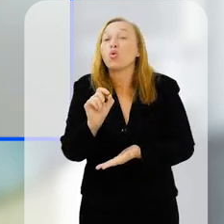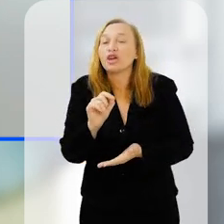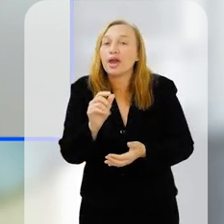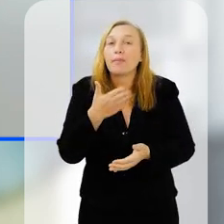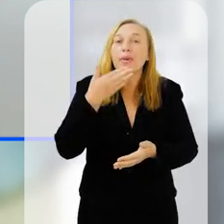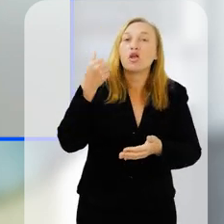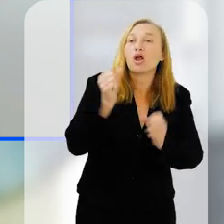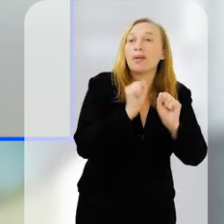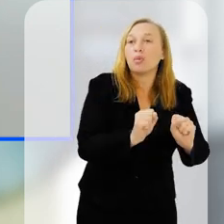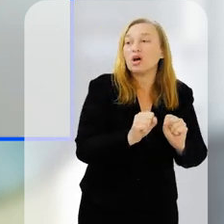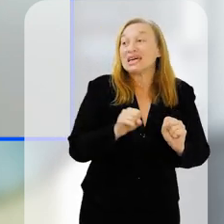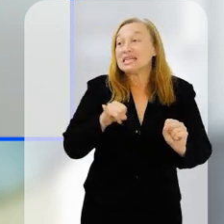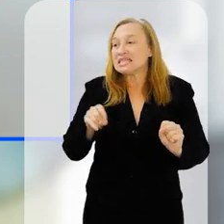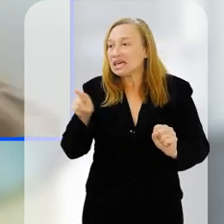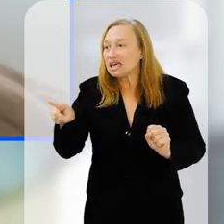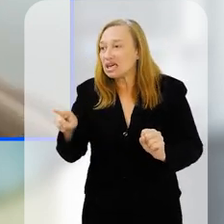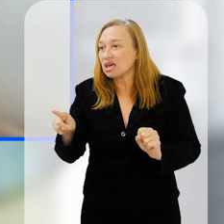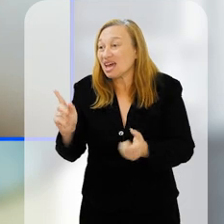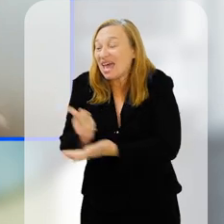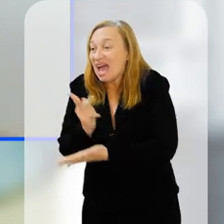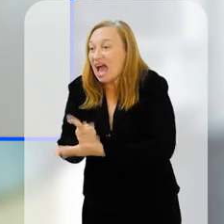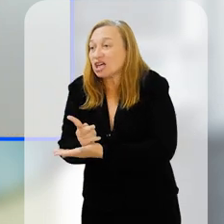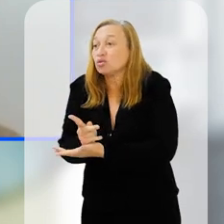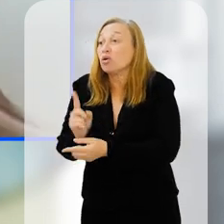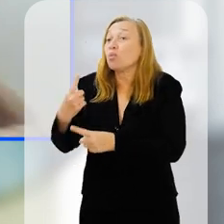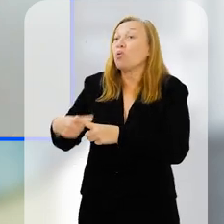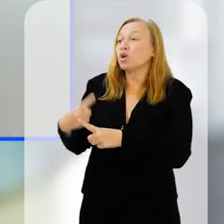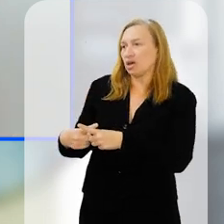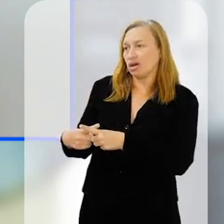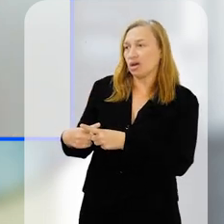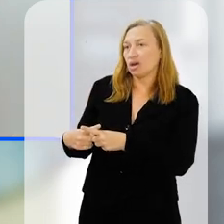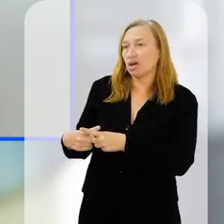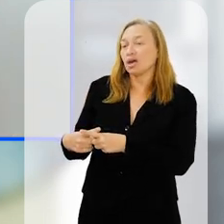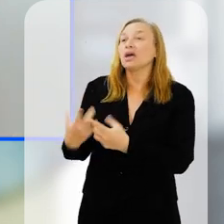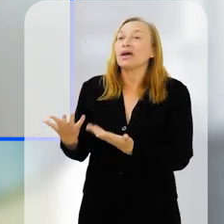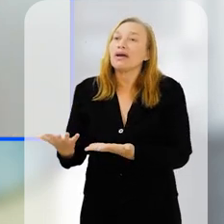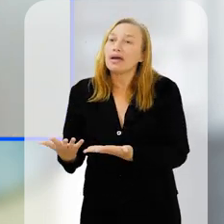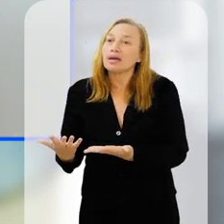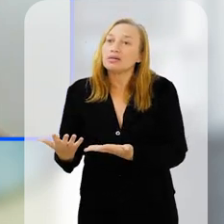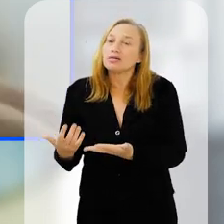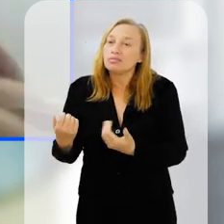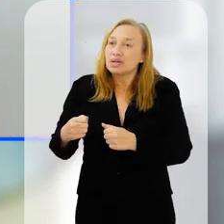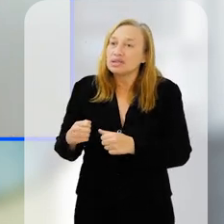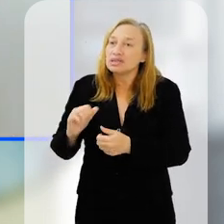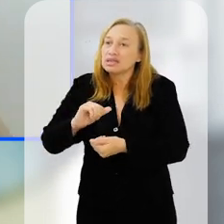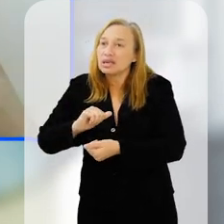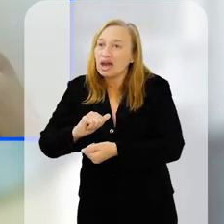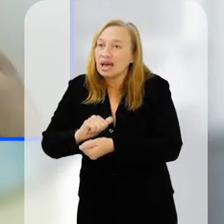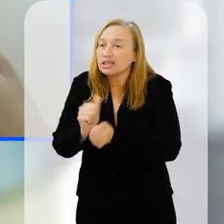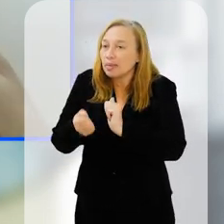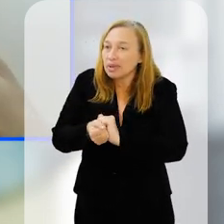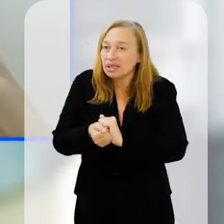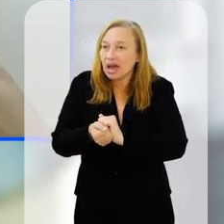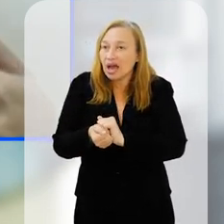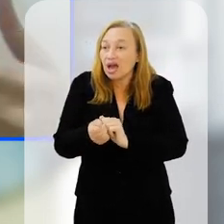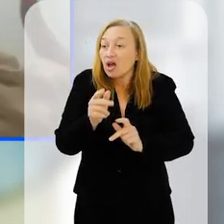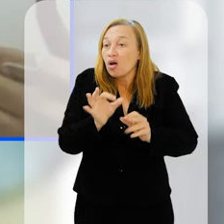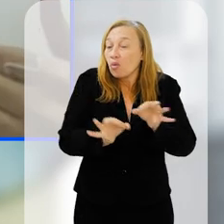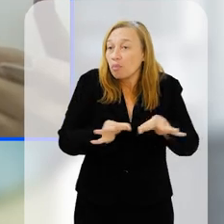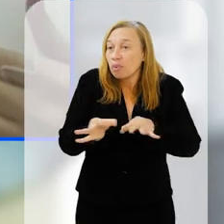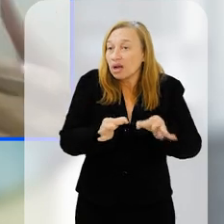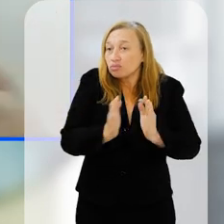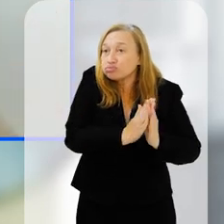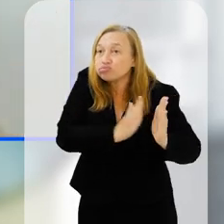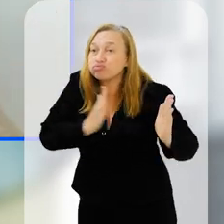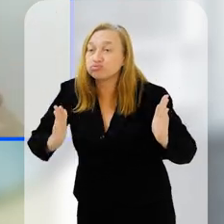o que a gente pode melhorar, se aqui não deu certo, o que será que foi o que aconteceu, porque esse é um plano de